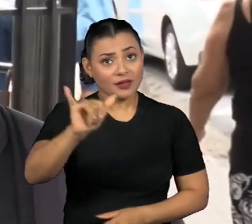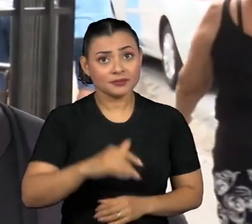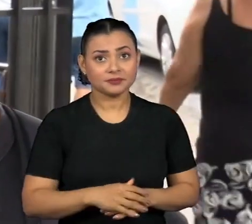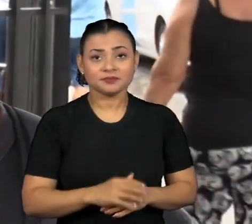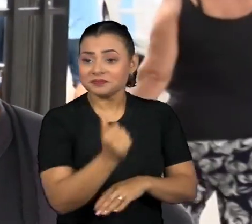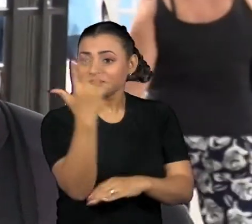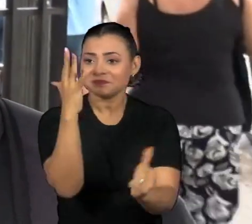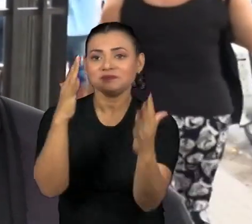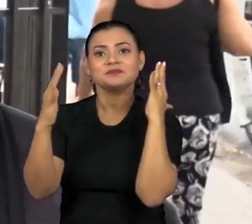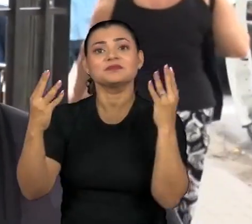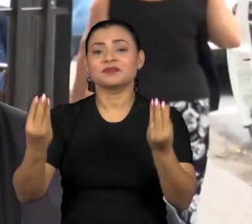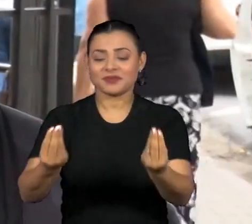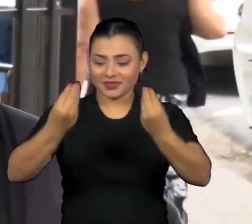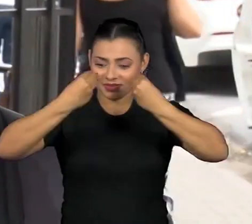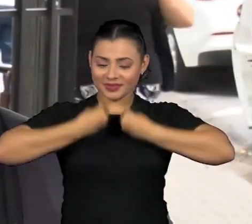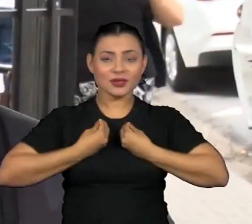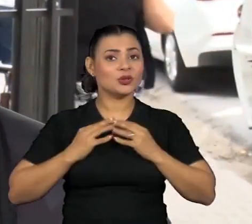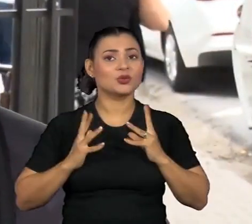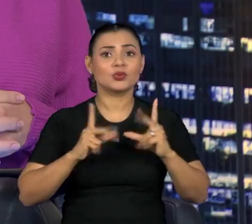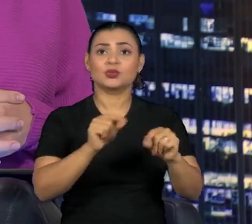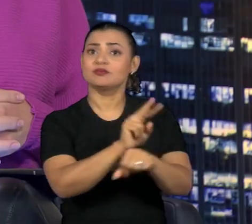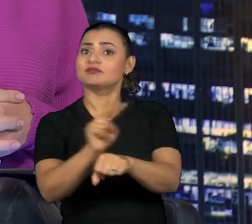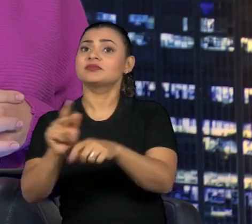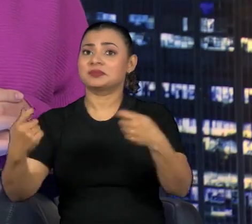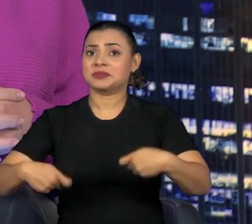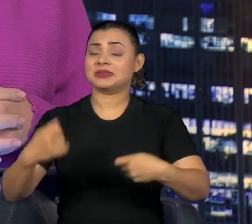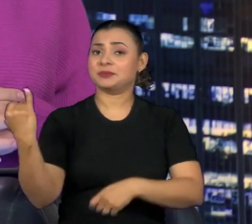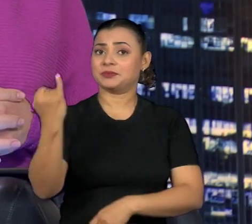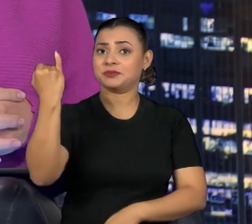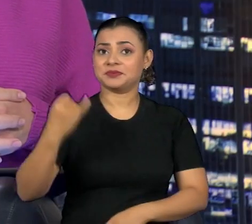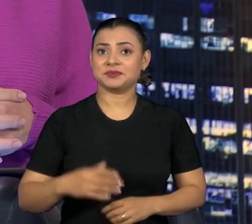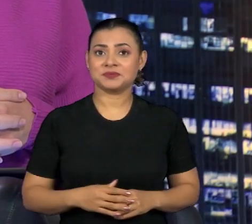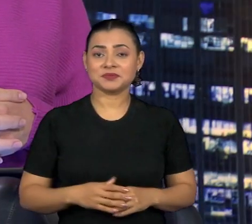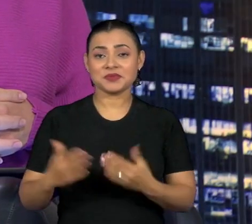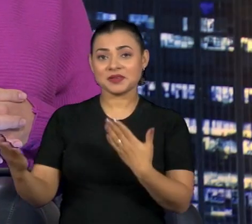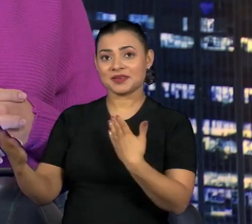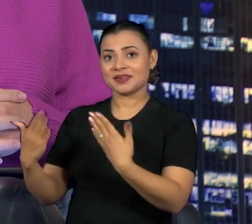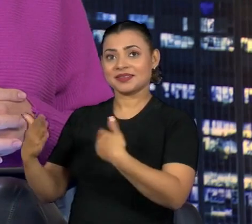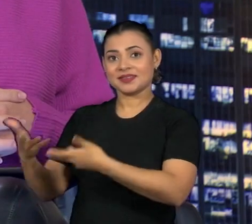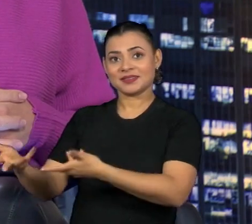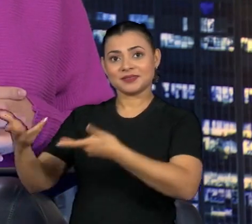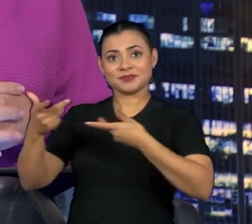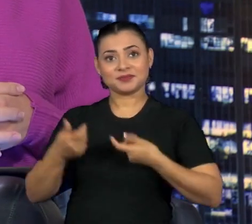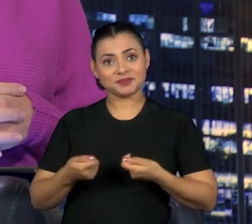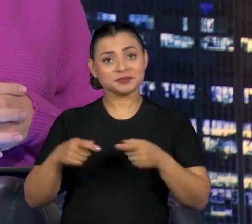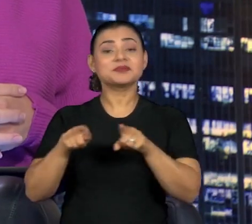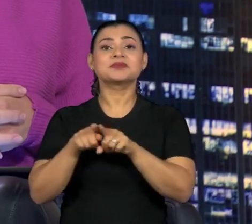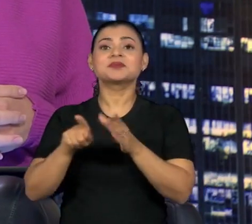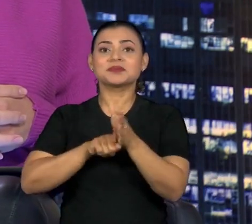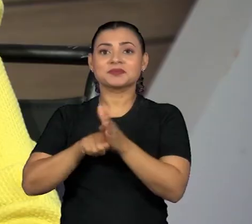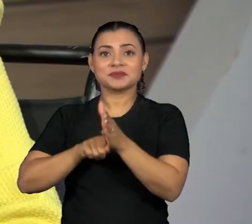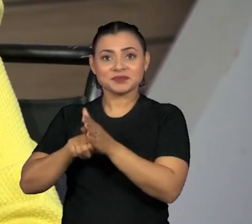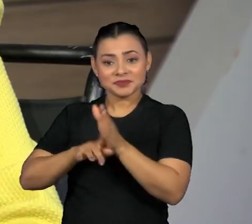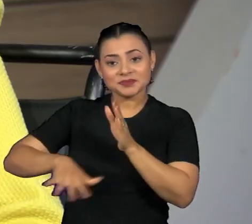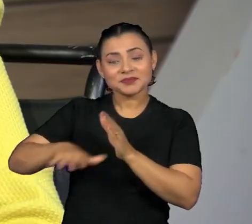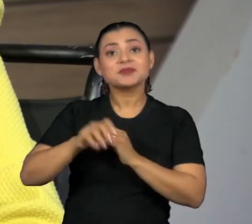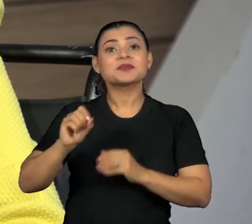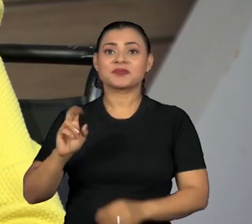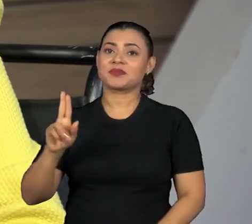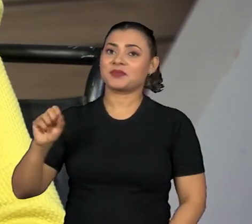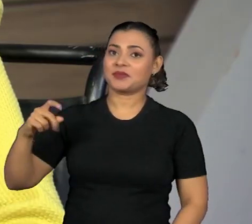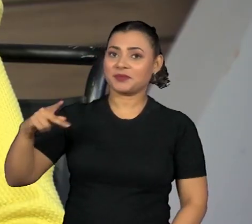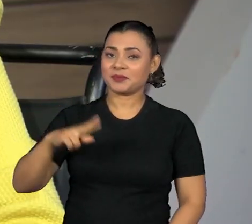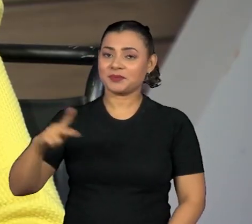gente tem, então ele tem que ser muito bem preservado. Para a conversa de hoje recebemos a bioarqueóloga Mercedes Okumura,